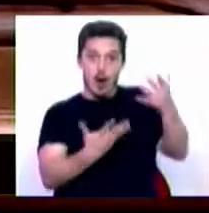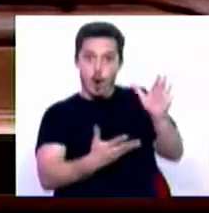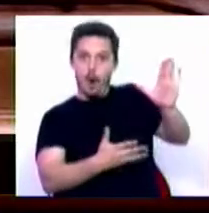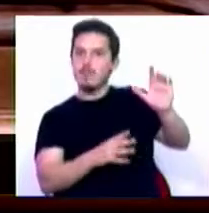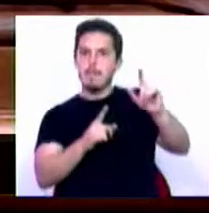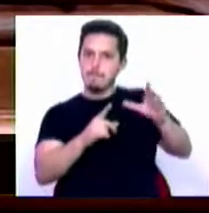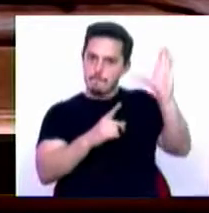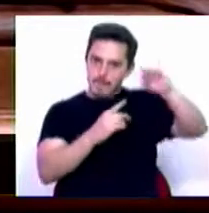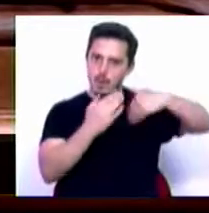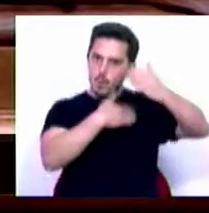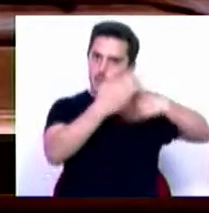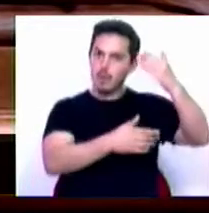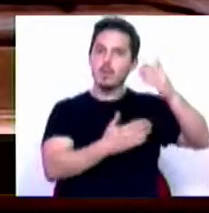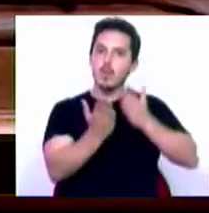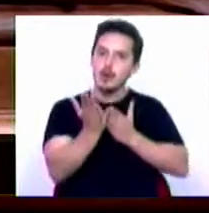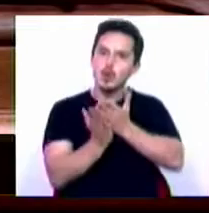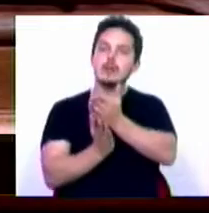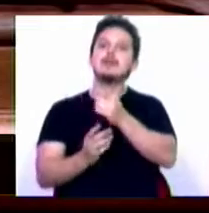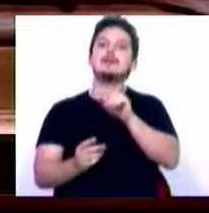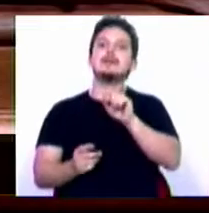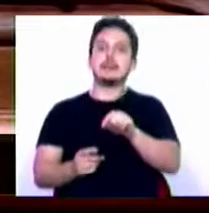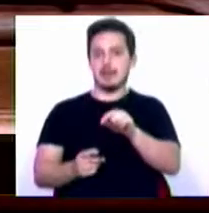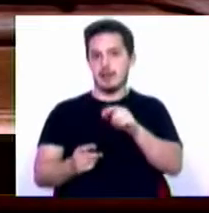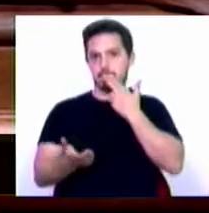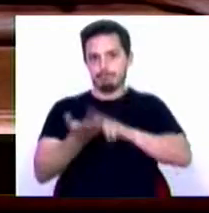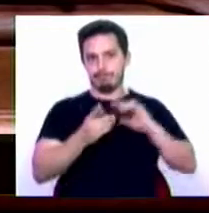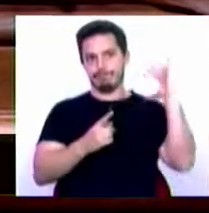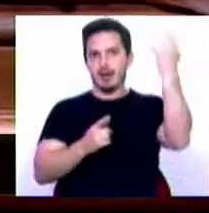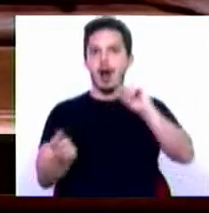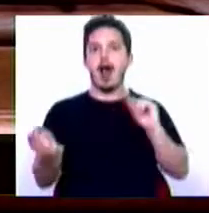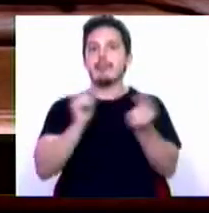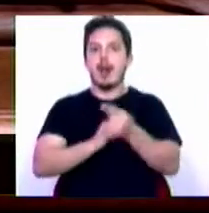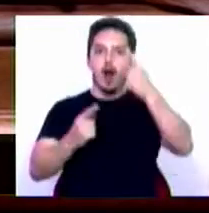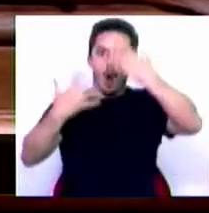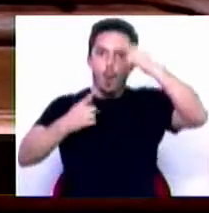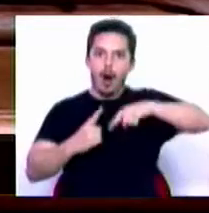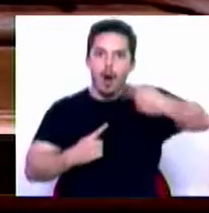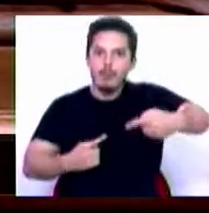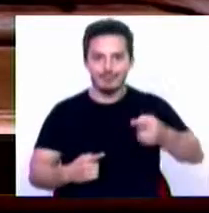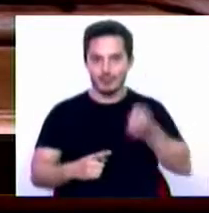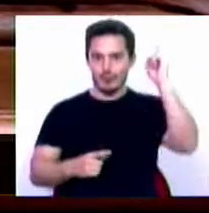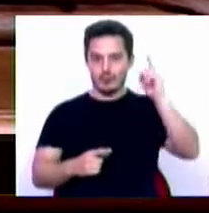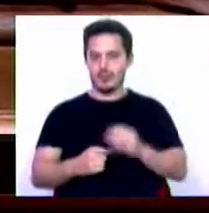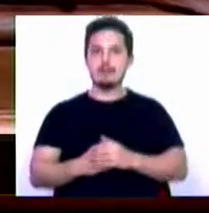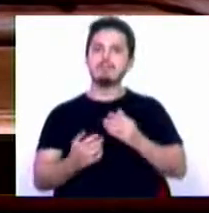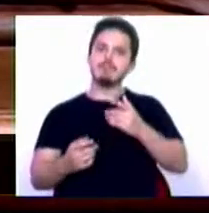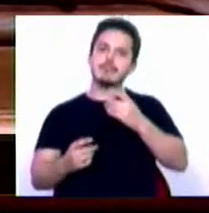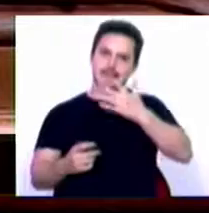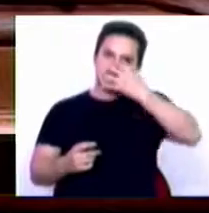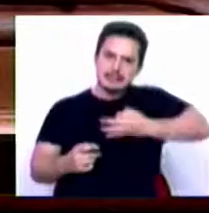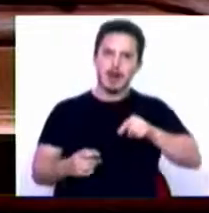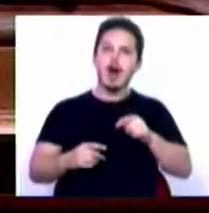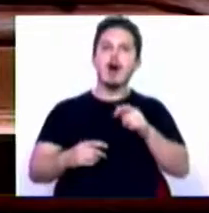considerando que estamos claramente perante uma realidade que não se altera de um dia para o outro. É certo que não podemos